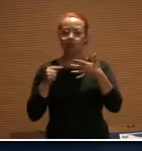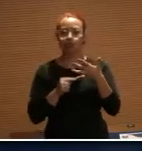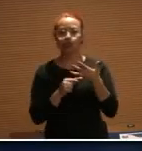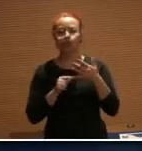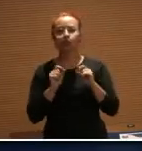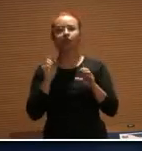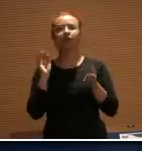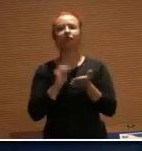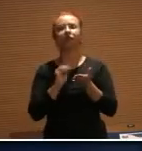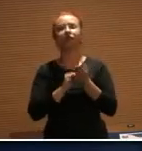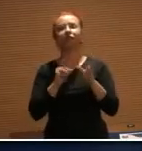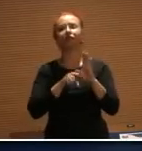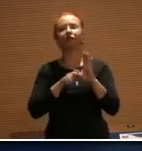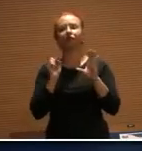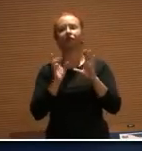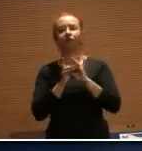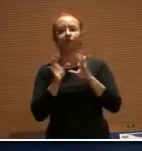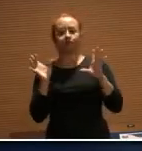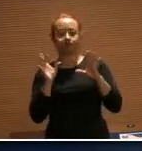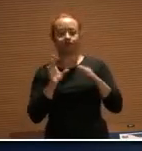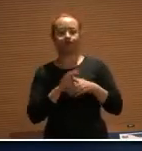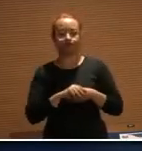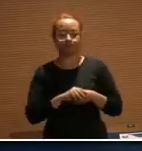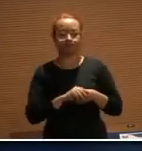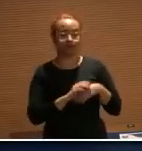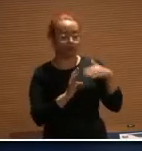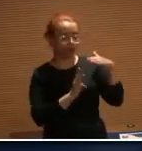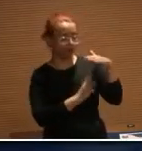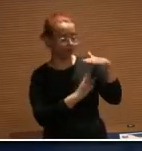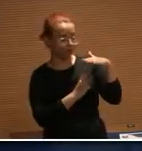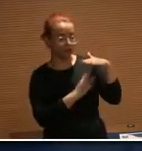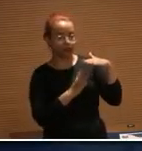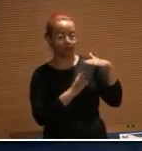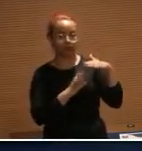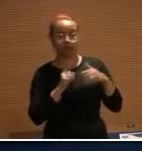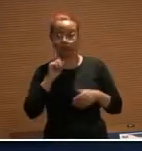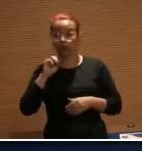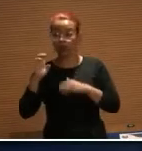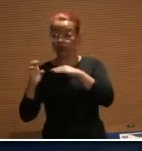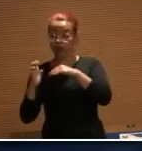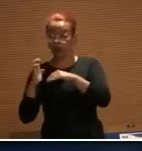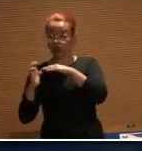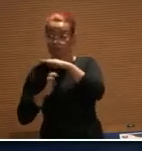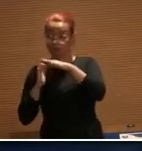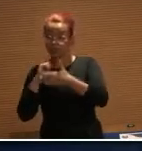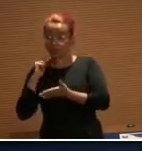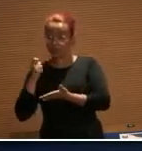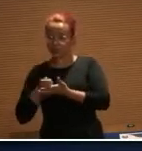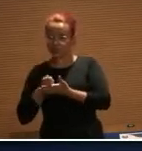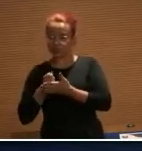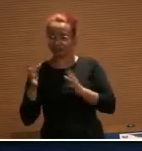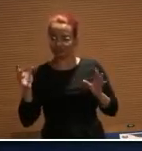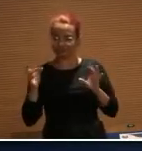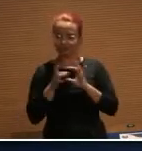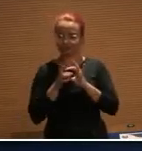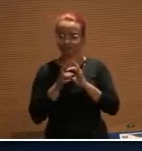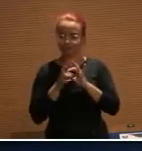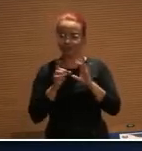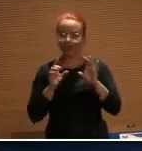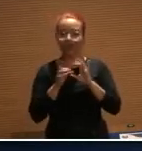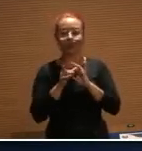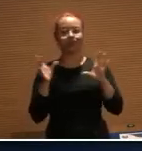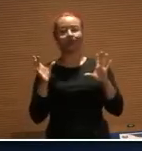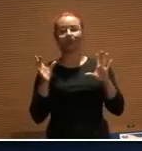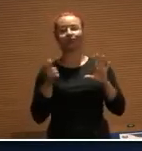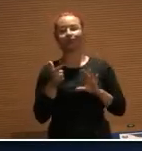da empresa. Então, está terceirizada em relação à tomadora de serviço. É a mesma coisa. Se o escritório de advogacia,